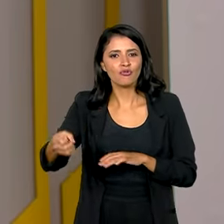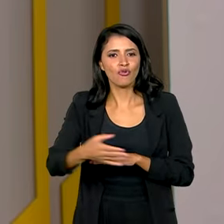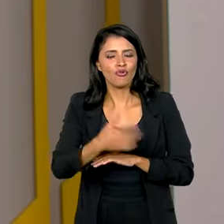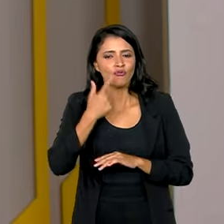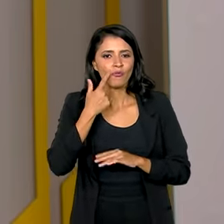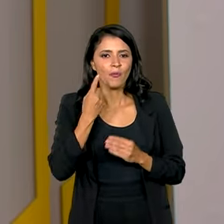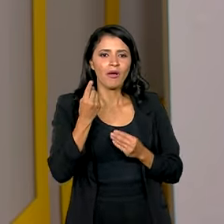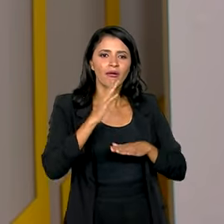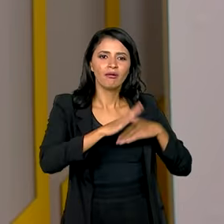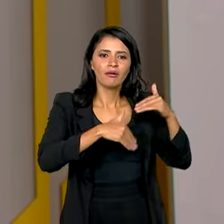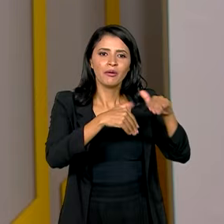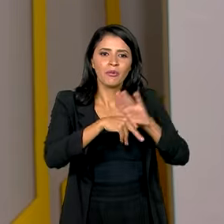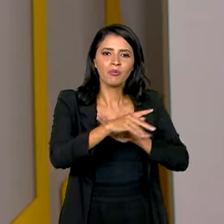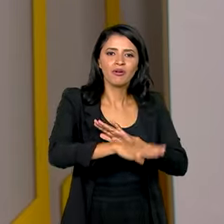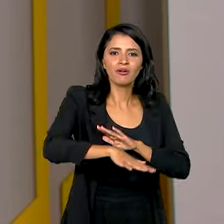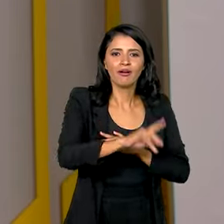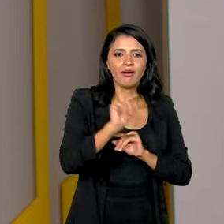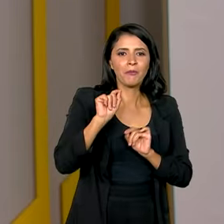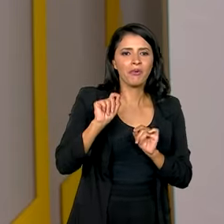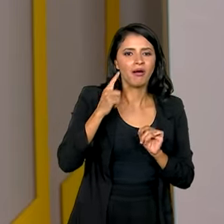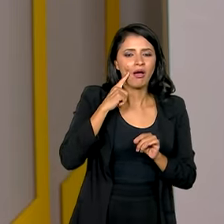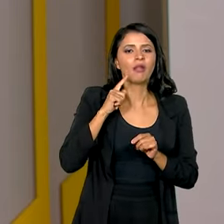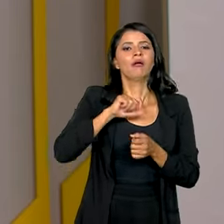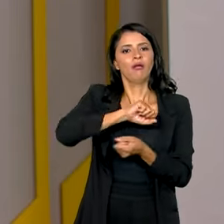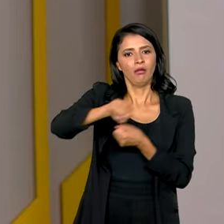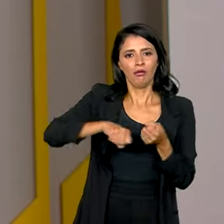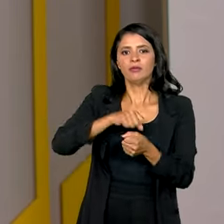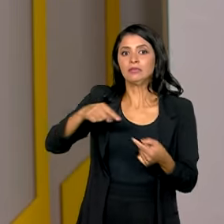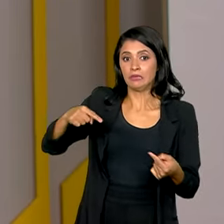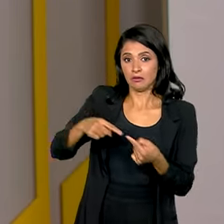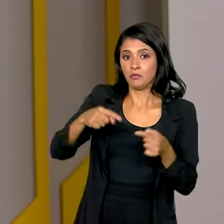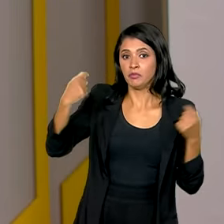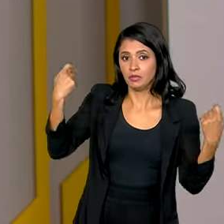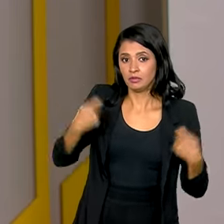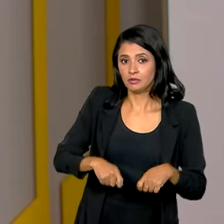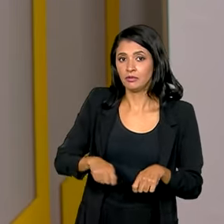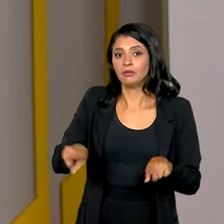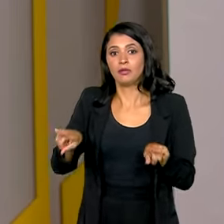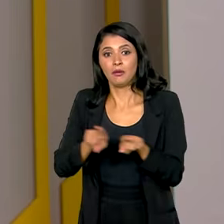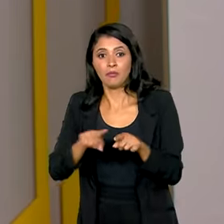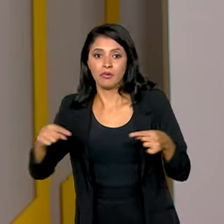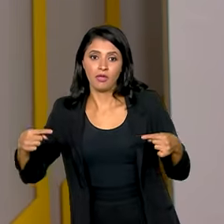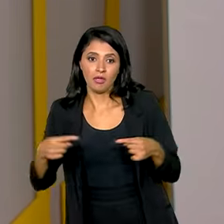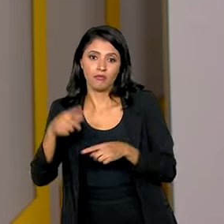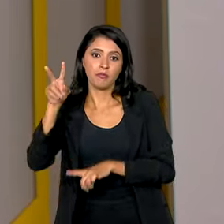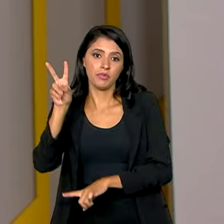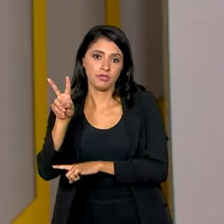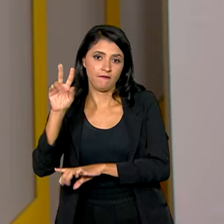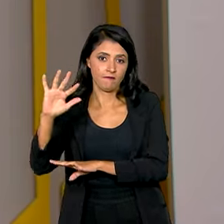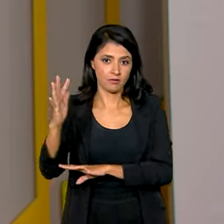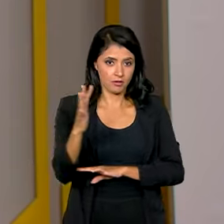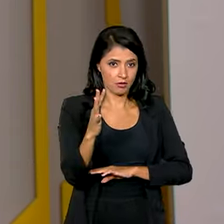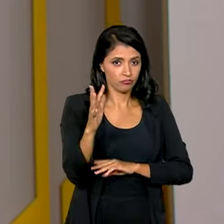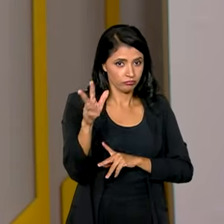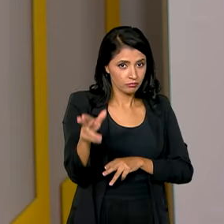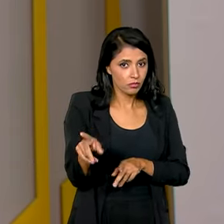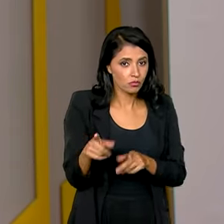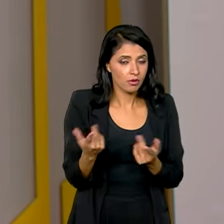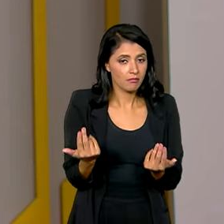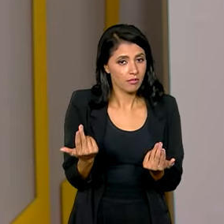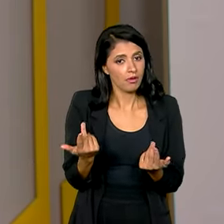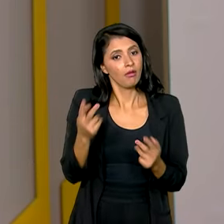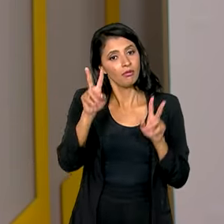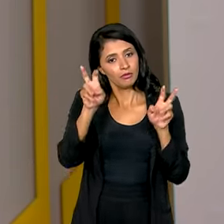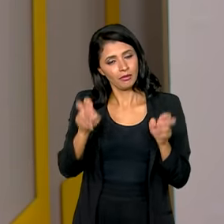o desenvolvimento do setor para ser sustentável precisa estar alinhado com a preservação ambiental. Esse foi um dos